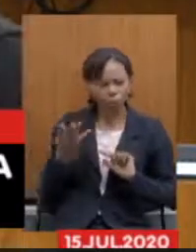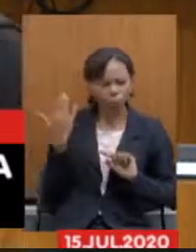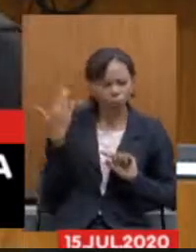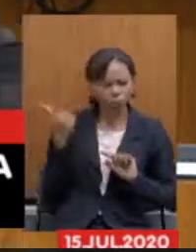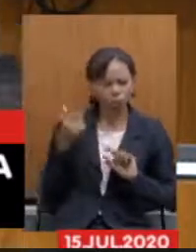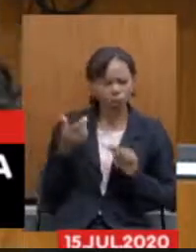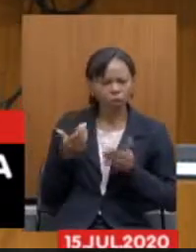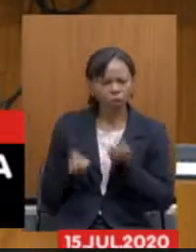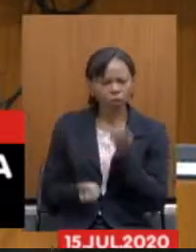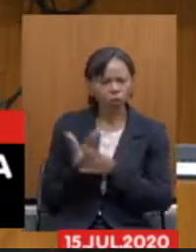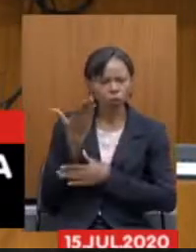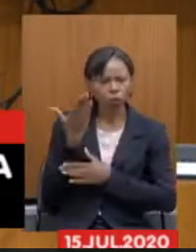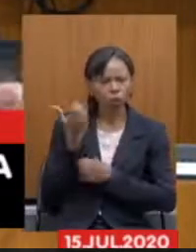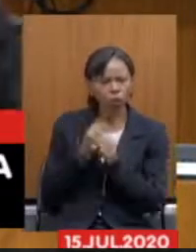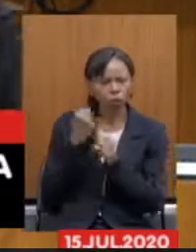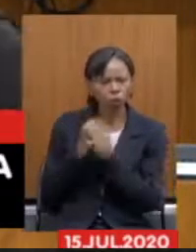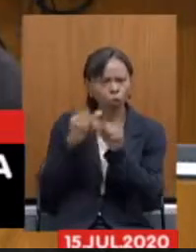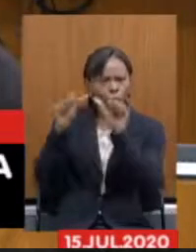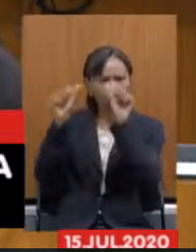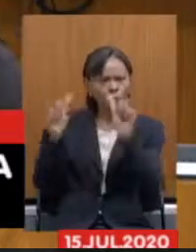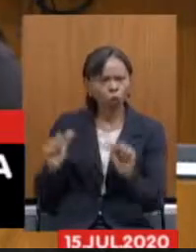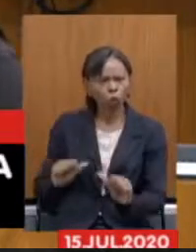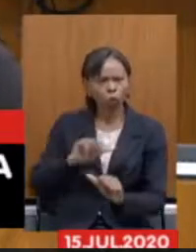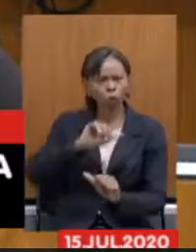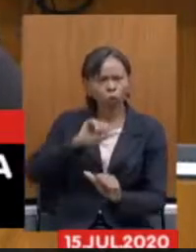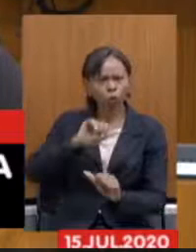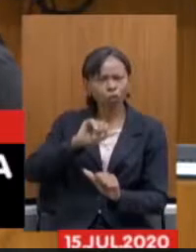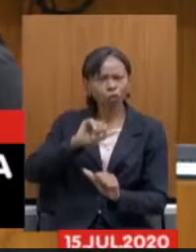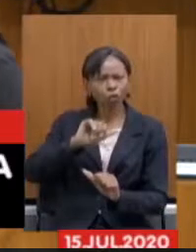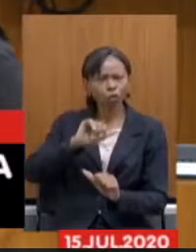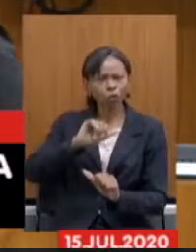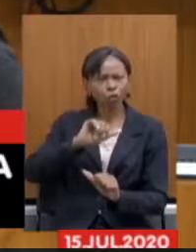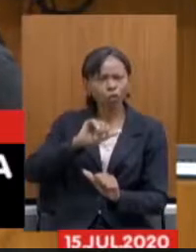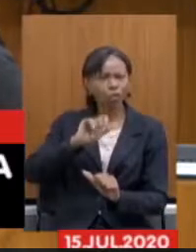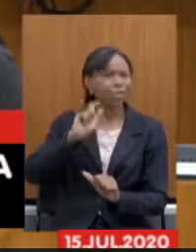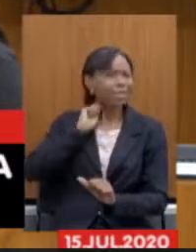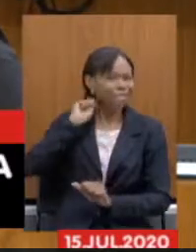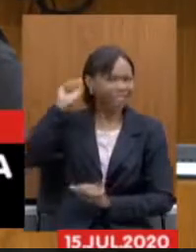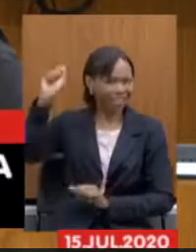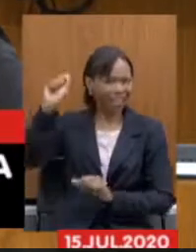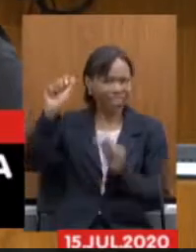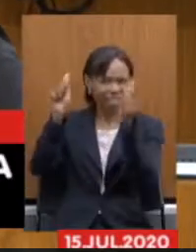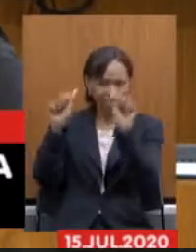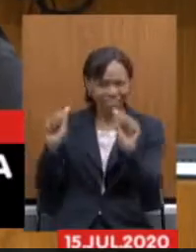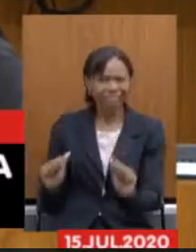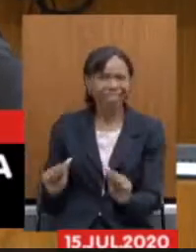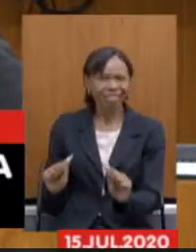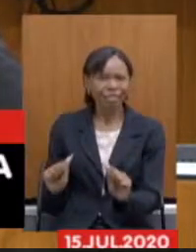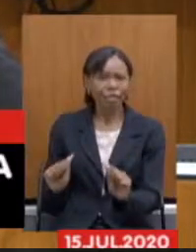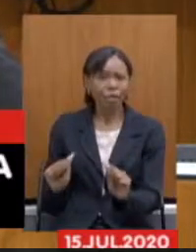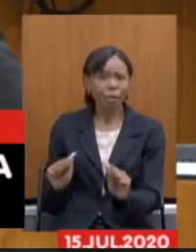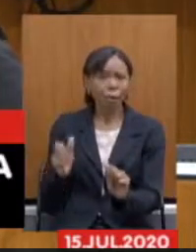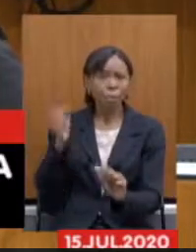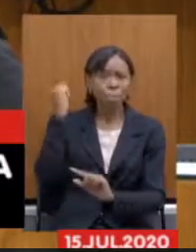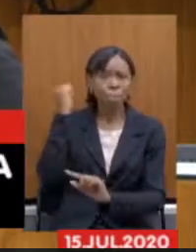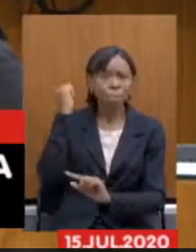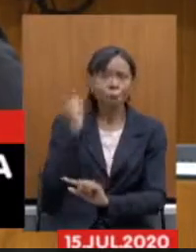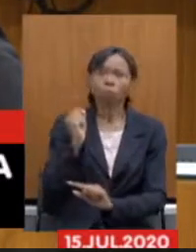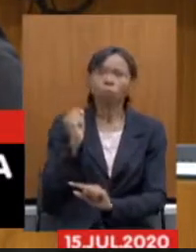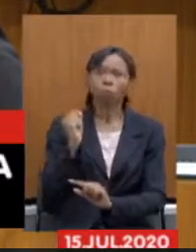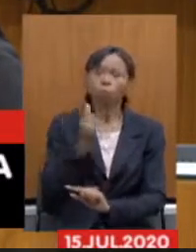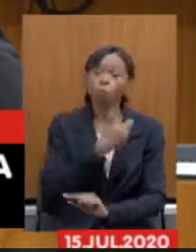do Joaquim José da Silva Xavier, o Tiradentes. Tiradentes foi assassinado pelo Estado